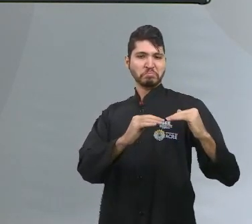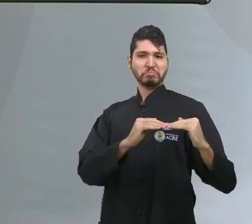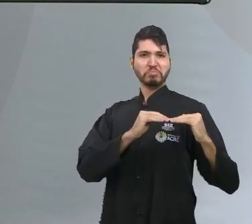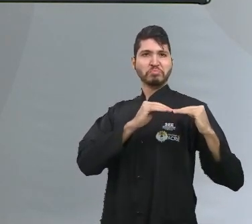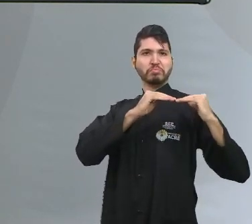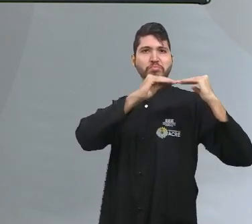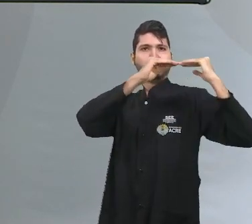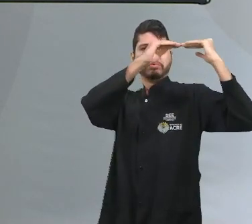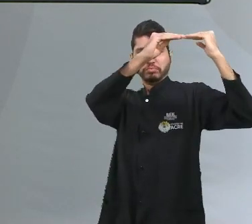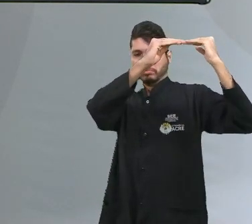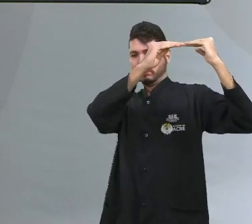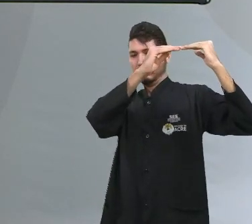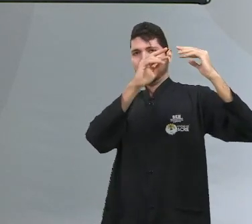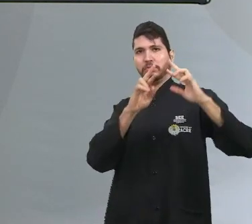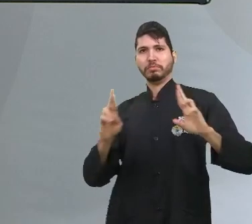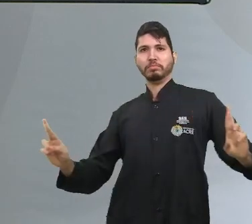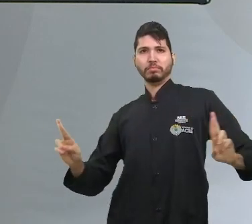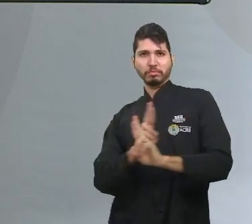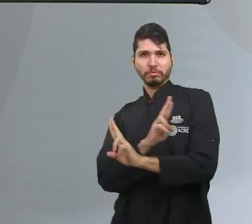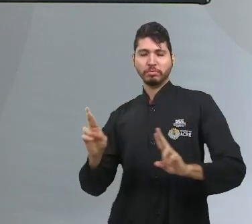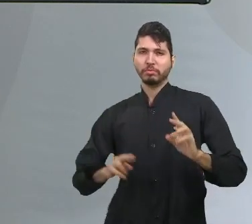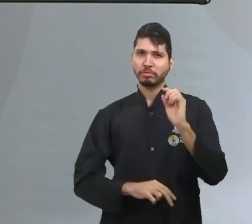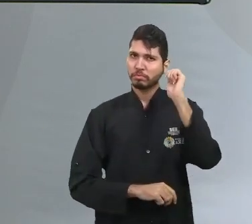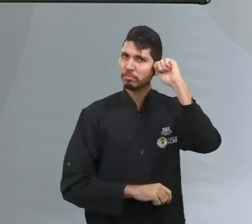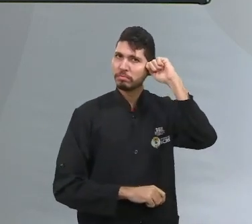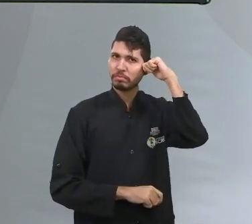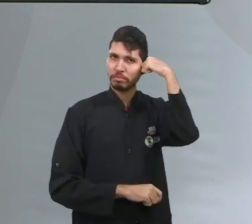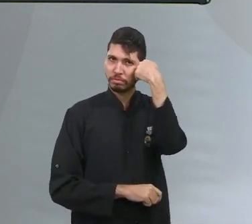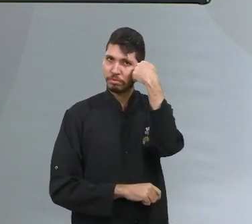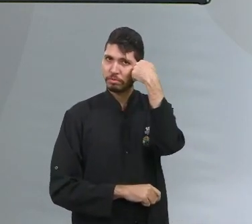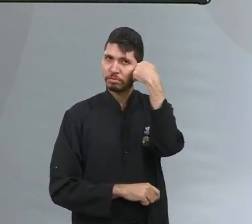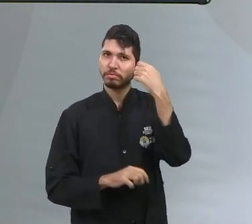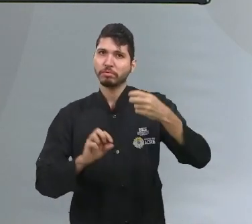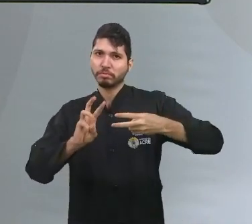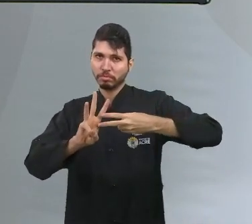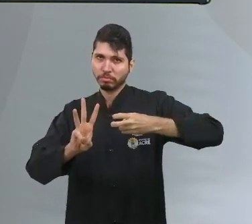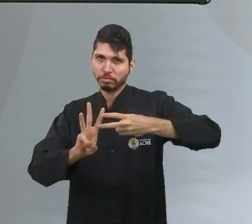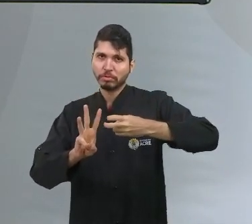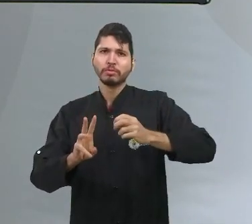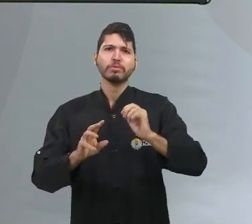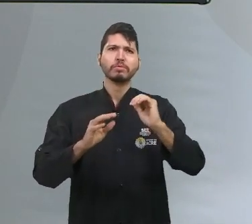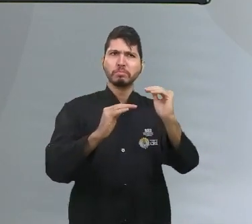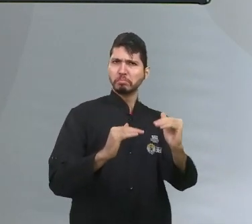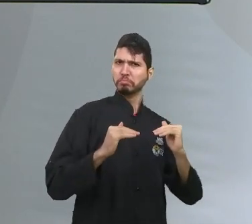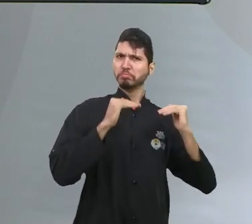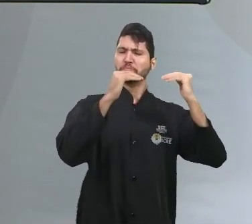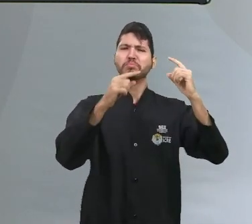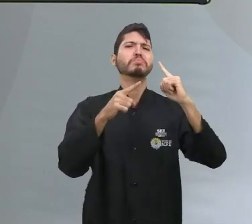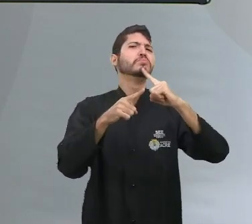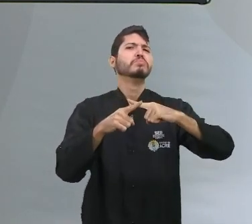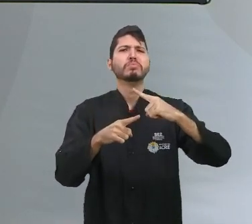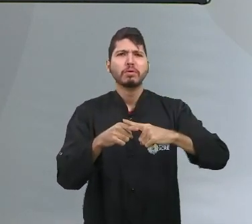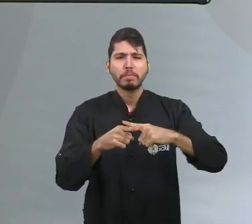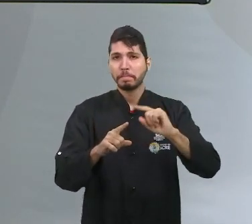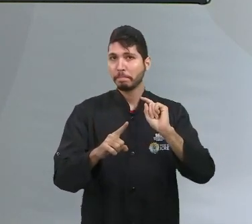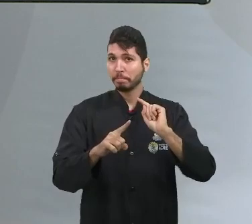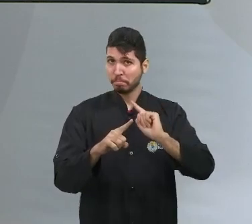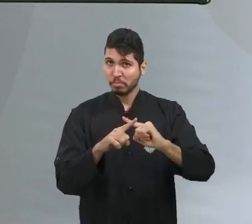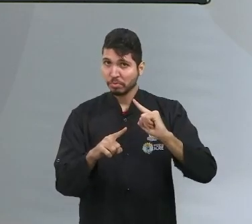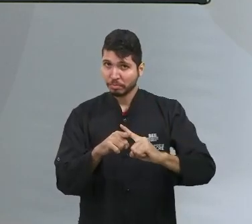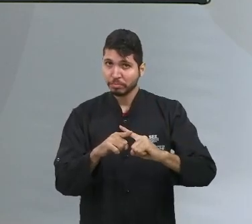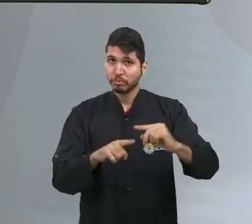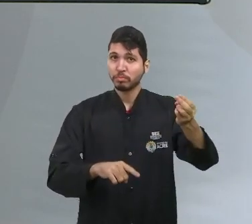também em relação ao negro. Superioridade, por quê? Porque eram culturas diferentes.